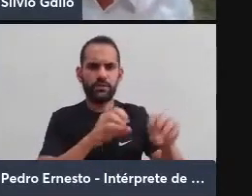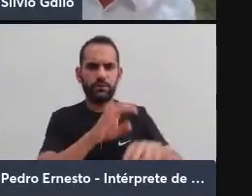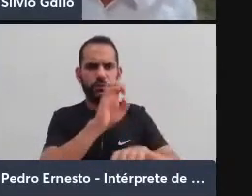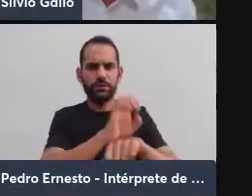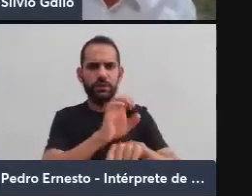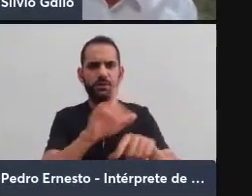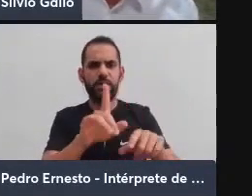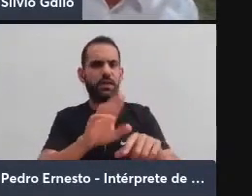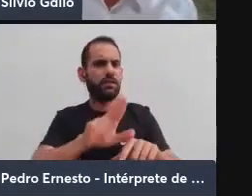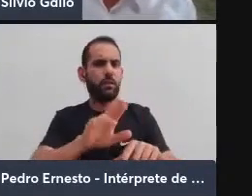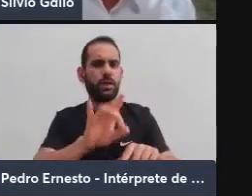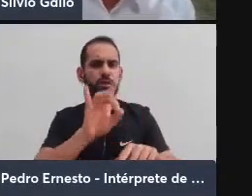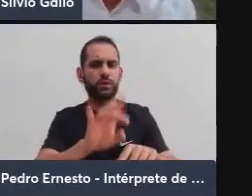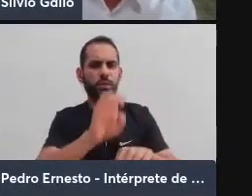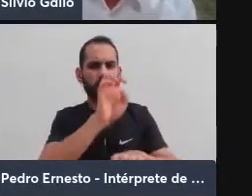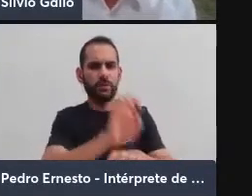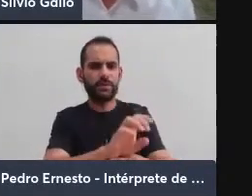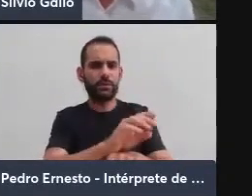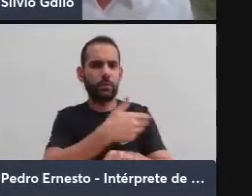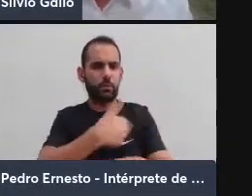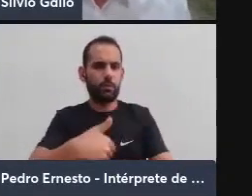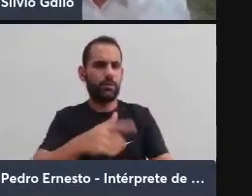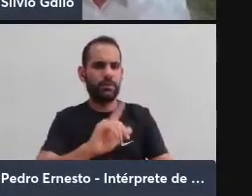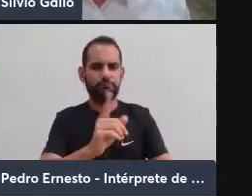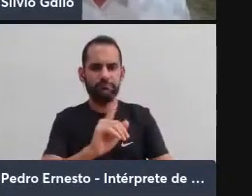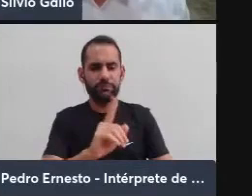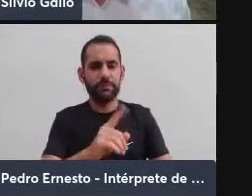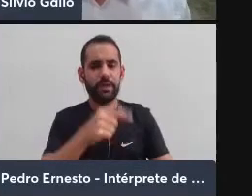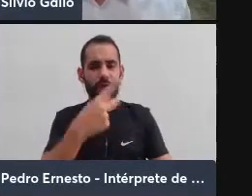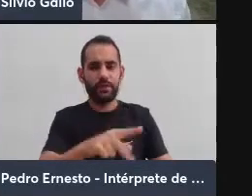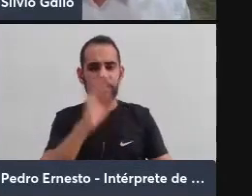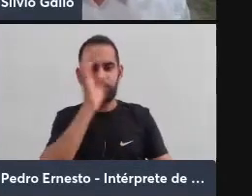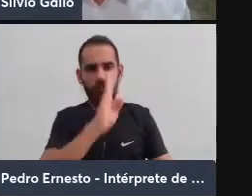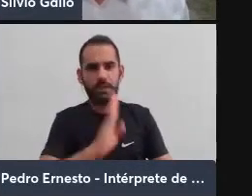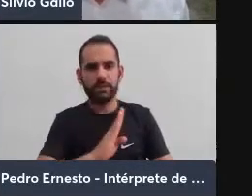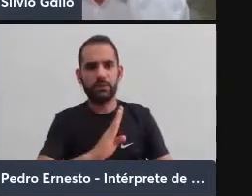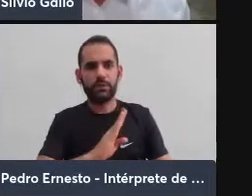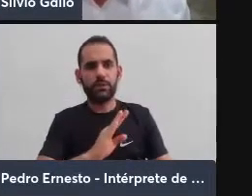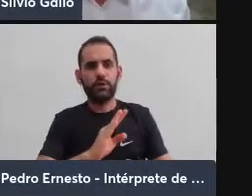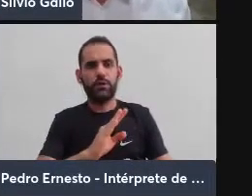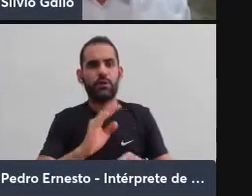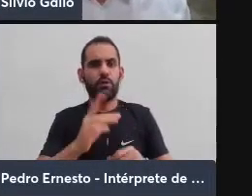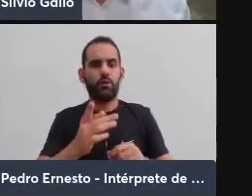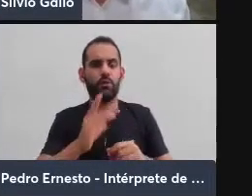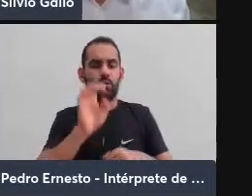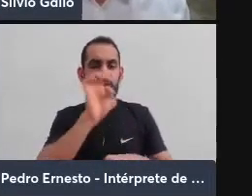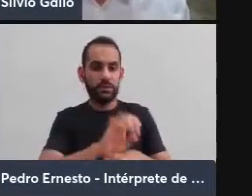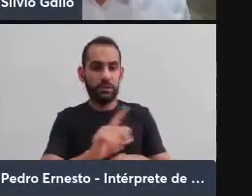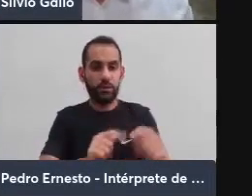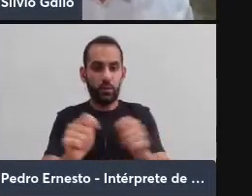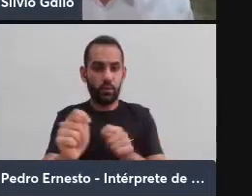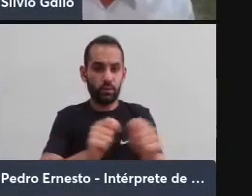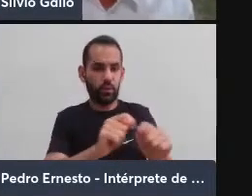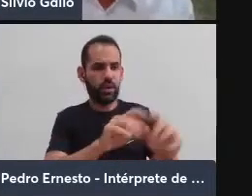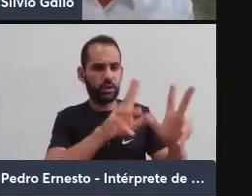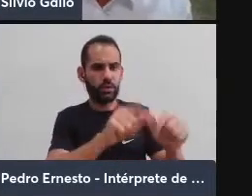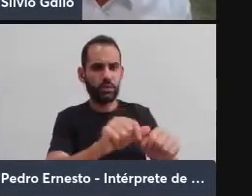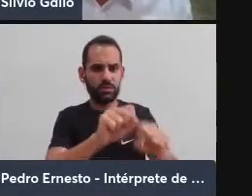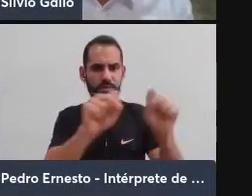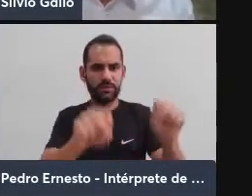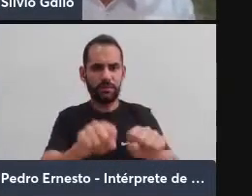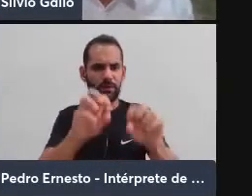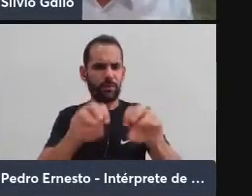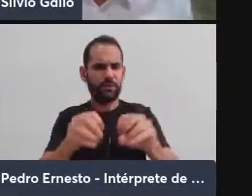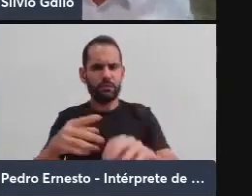estou falando apenas da educação pública, porque aqui no Brasil o Estado controla todo o sistema educativo, seja ele